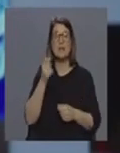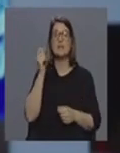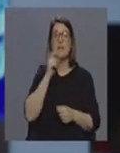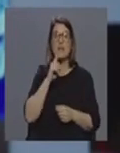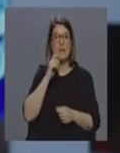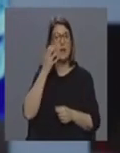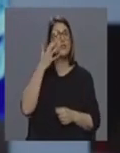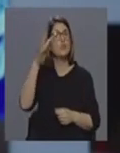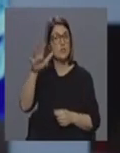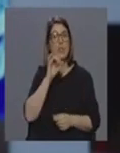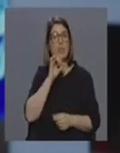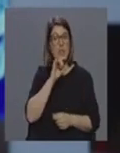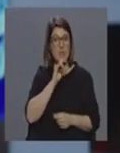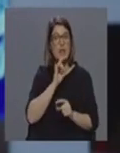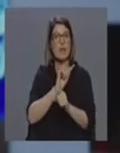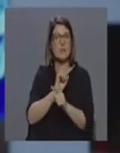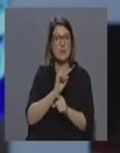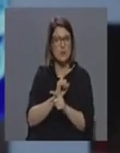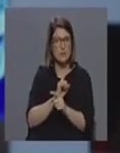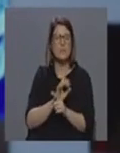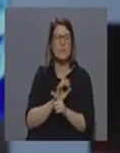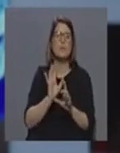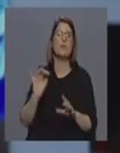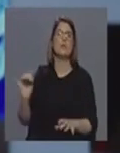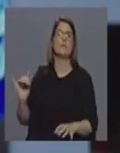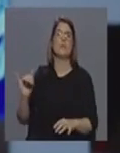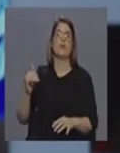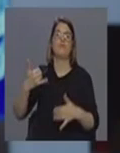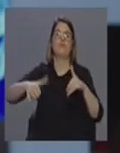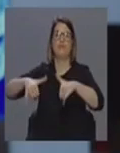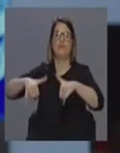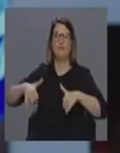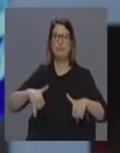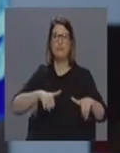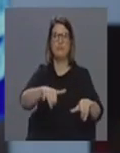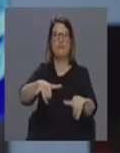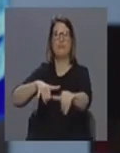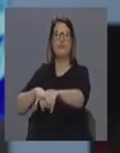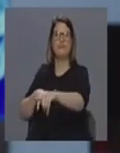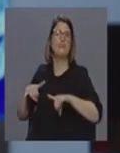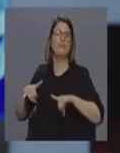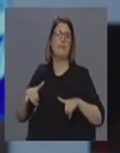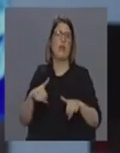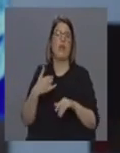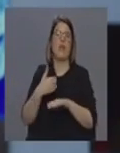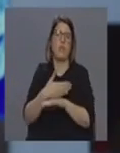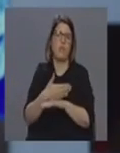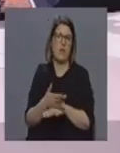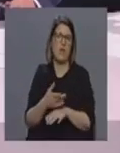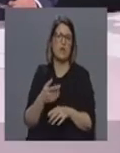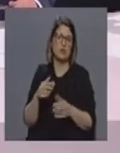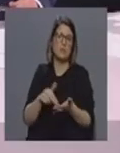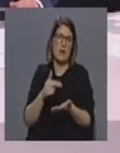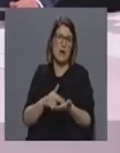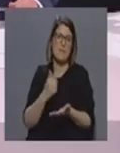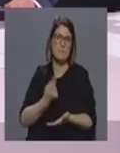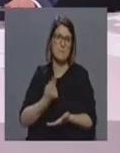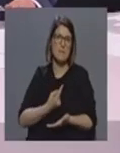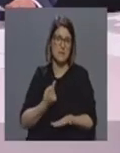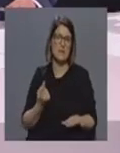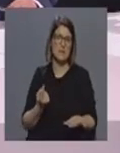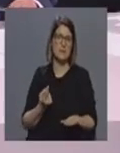além fronteiras entretanto com o volume de chamadas que tem recebido há aqui algum delay há aqui um tempo de espera e entanto aquilo que